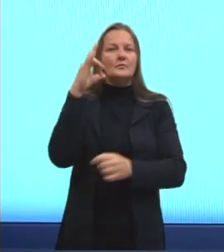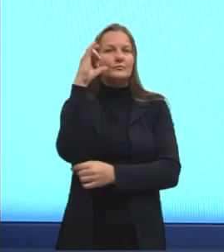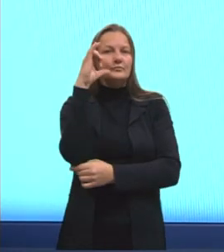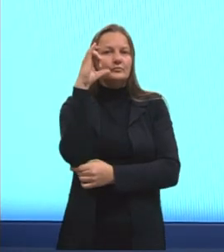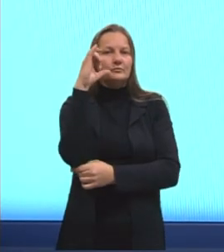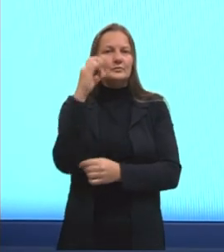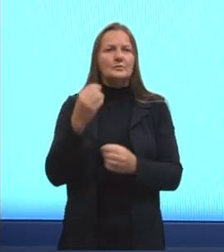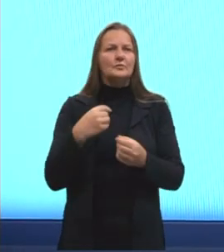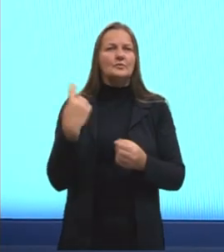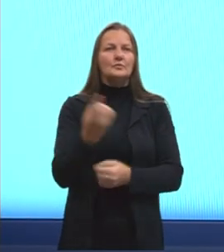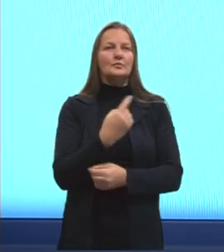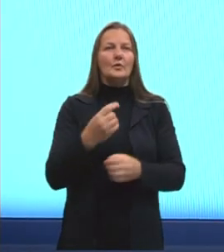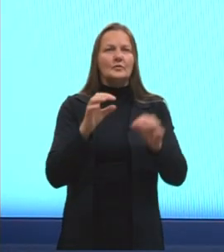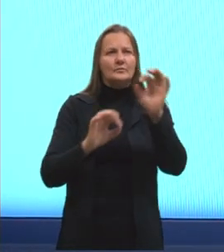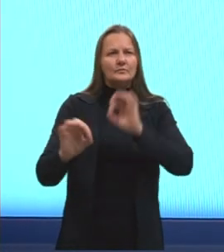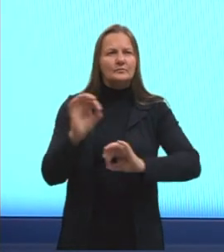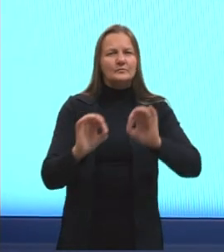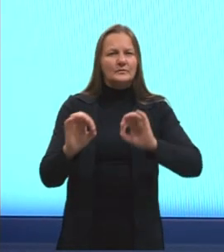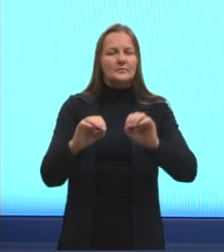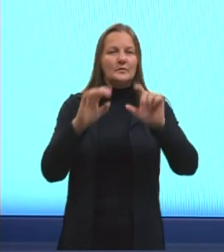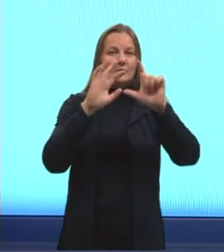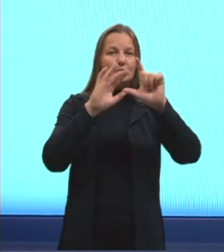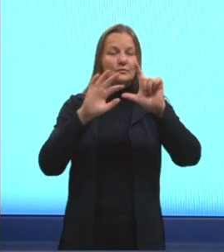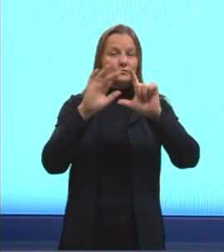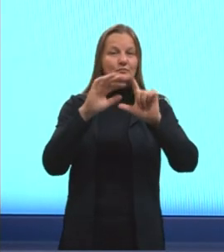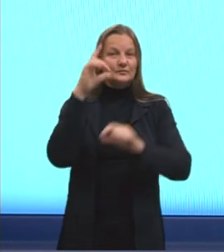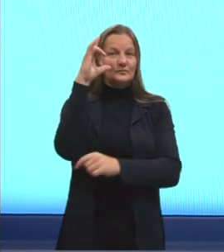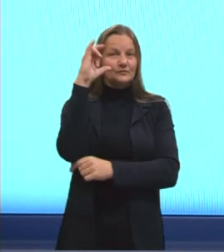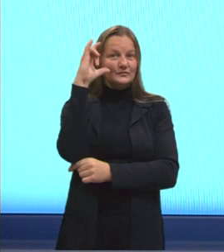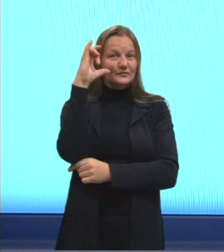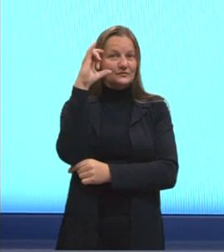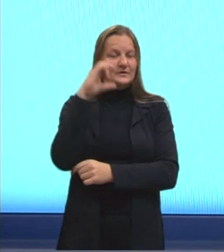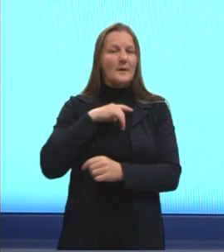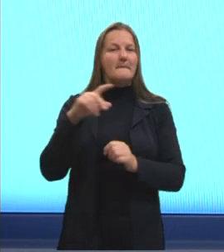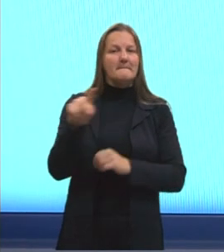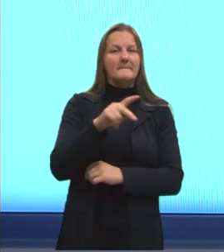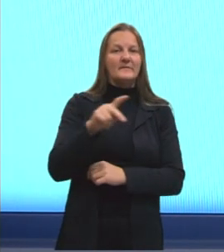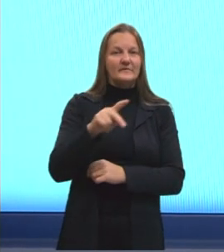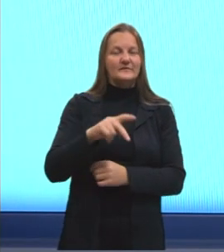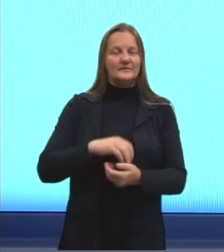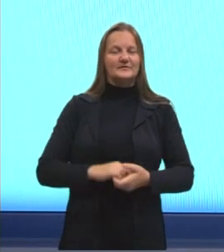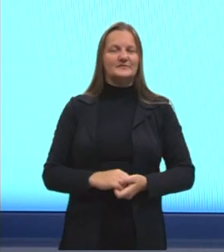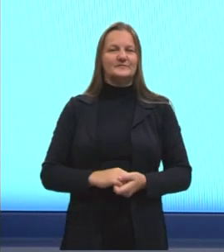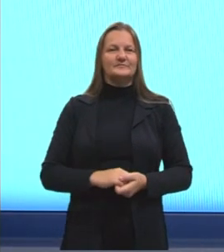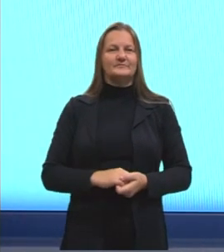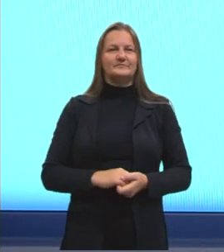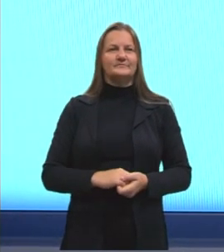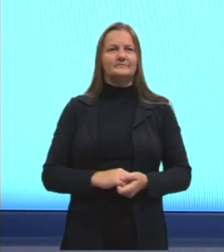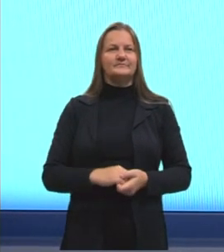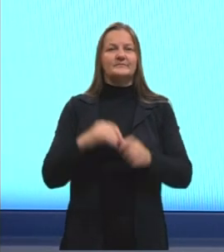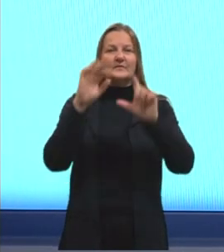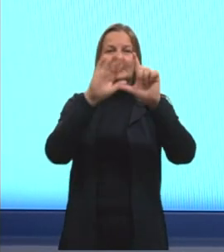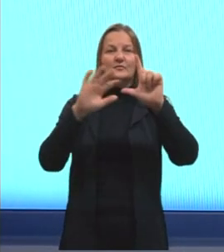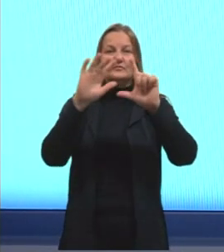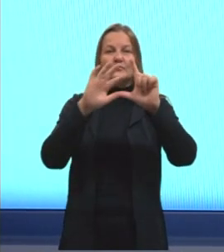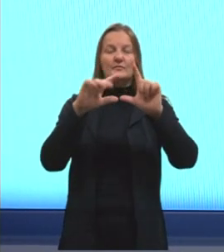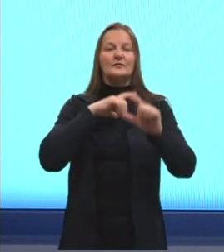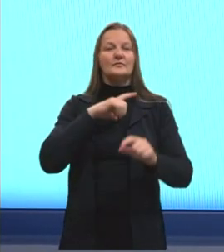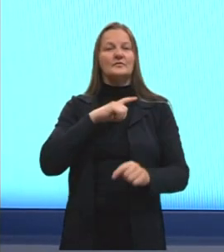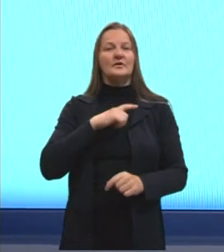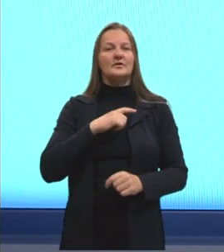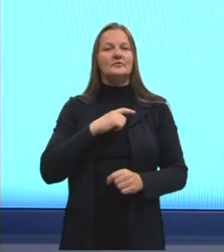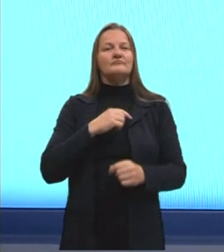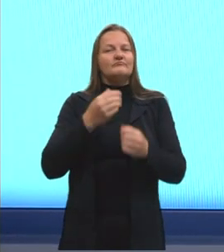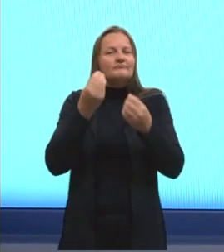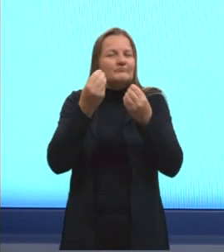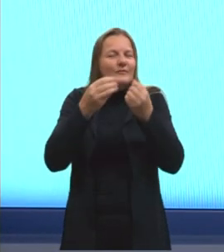que a gente preparou um Instagram especial que é dos professores. Nesse Instagram vocês têm os